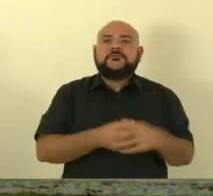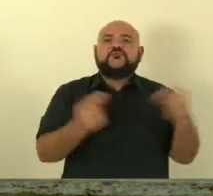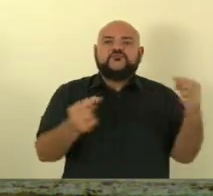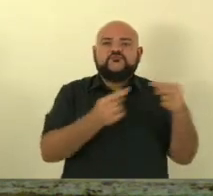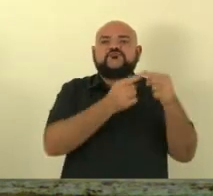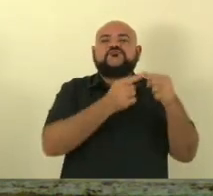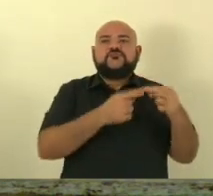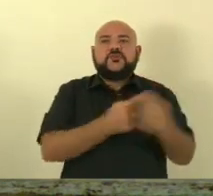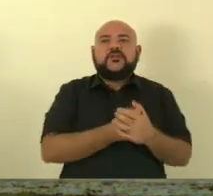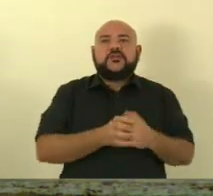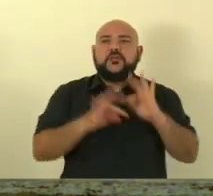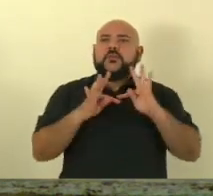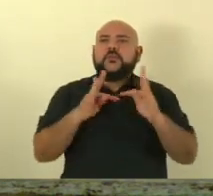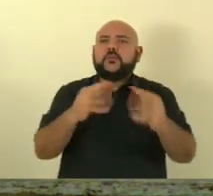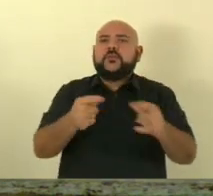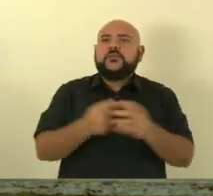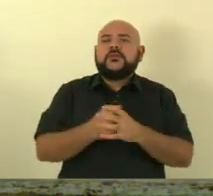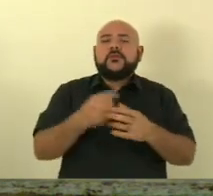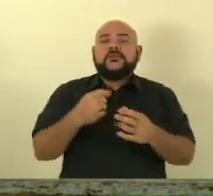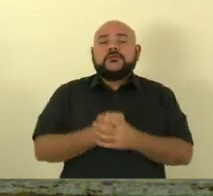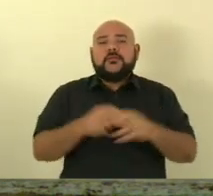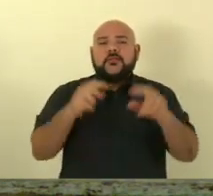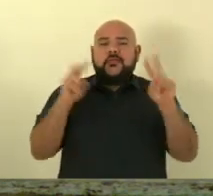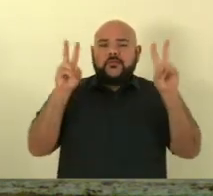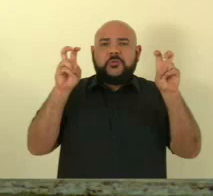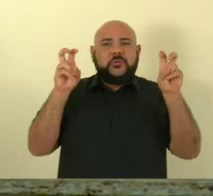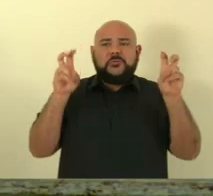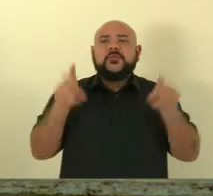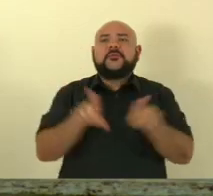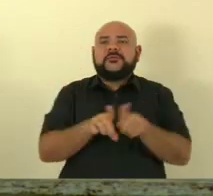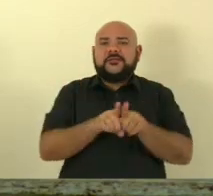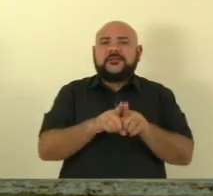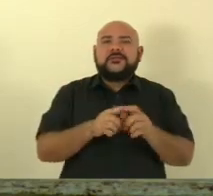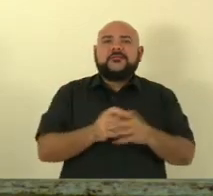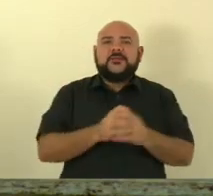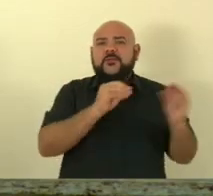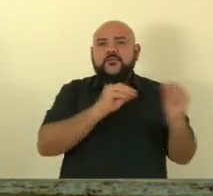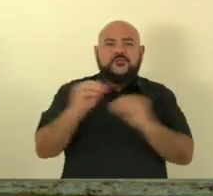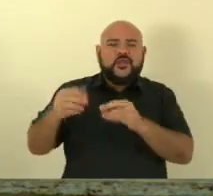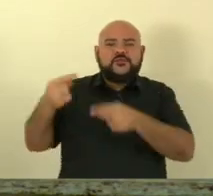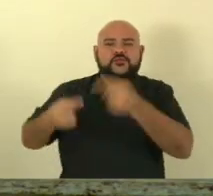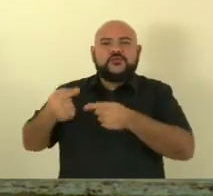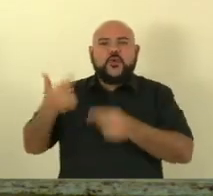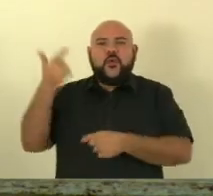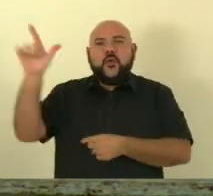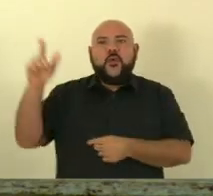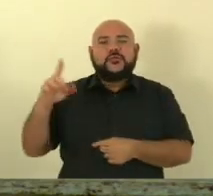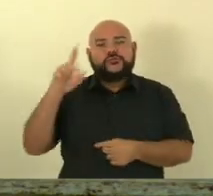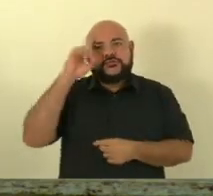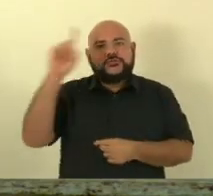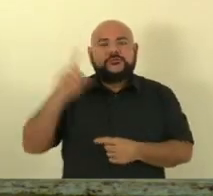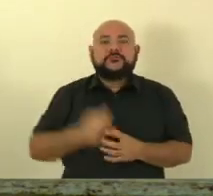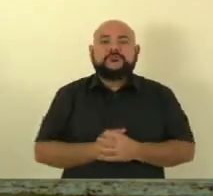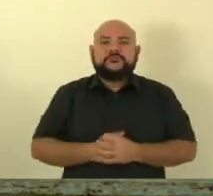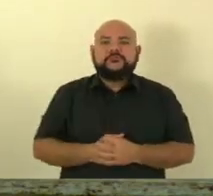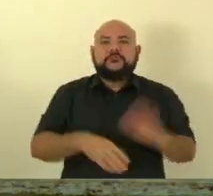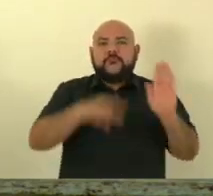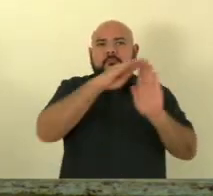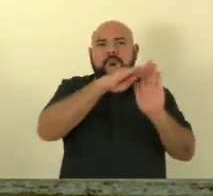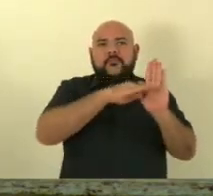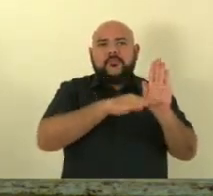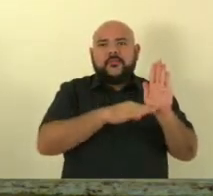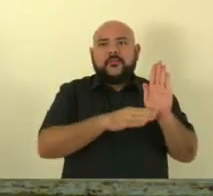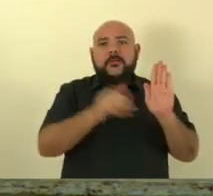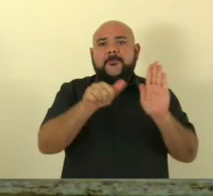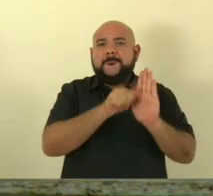todas as demais matérias ficam sobreestadas. Passaremos agora à fase das comunicações. Primeiro escrito,